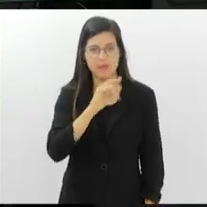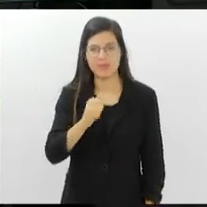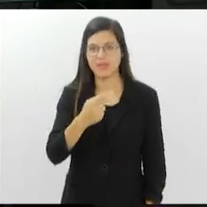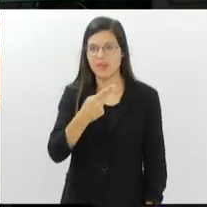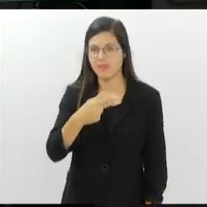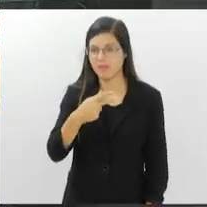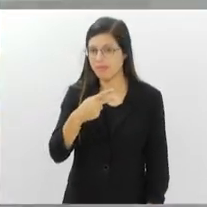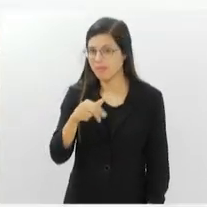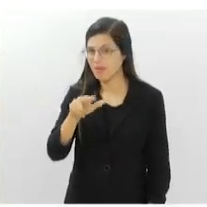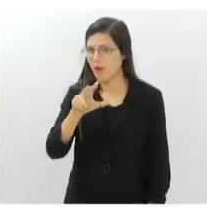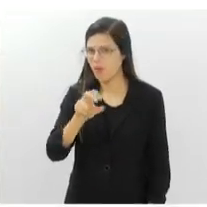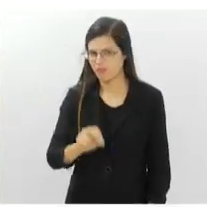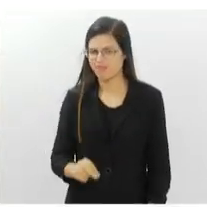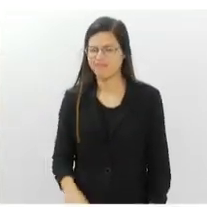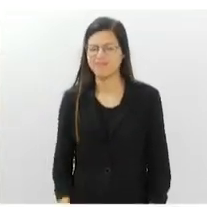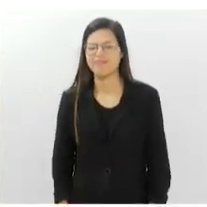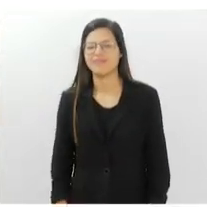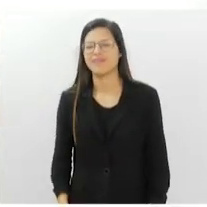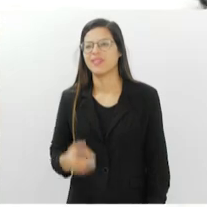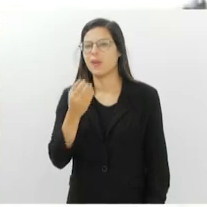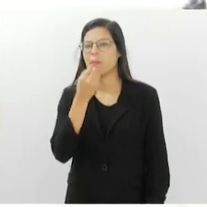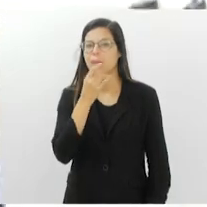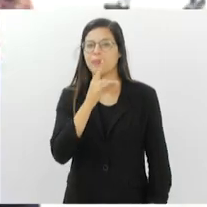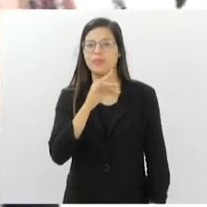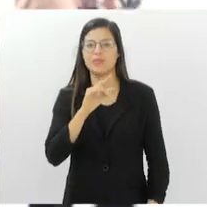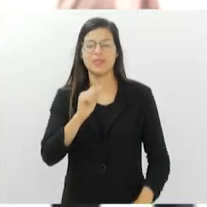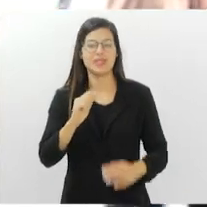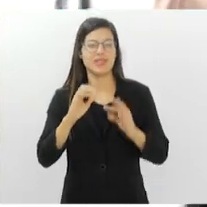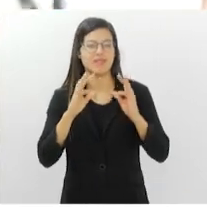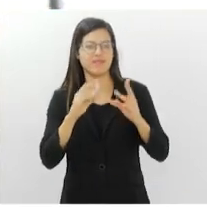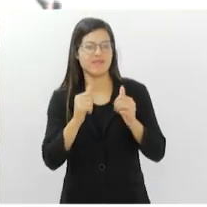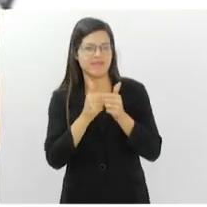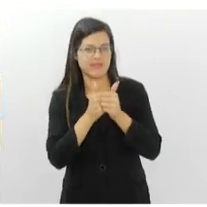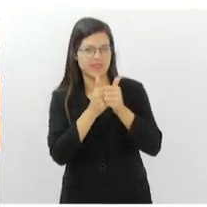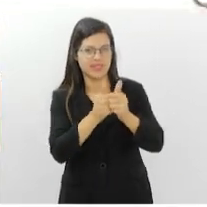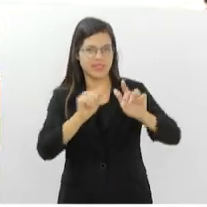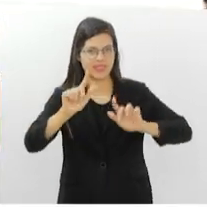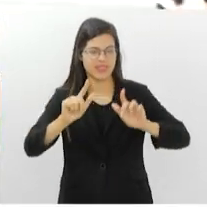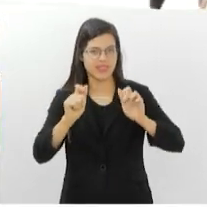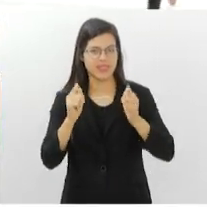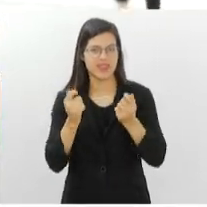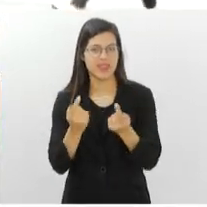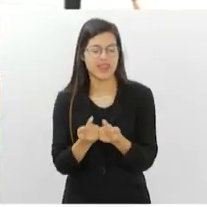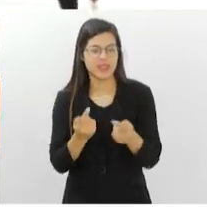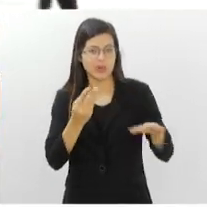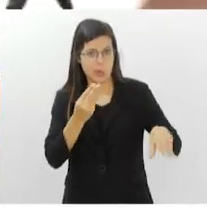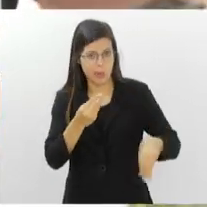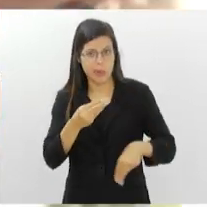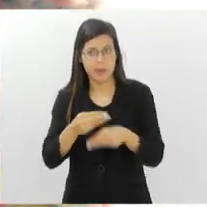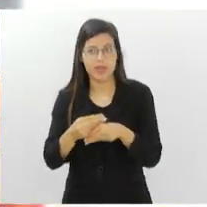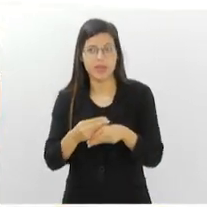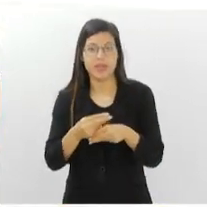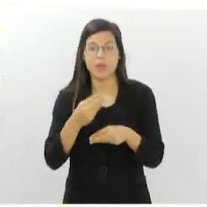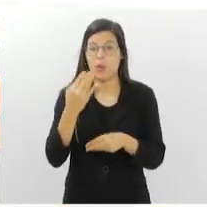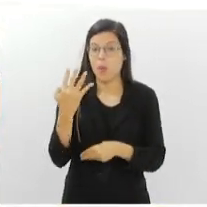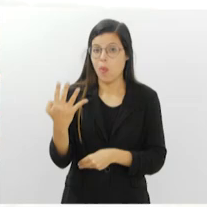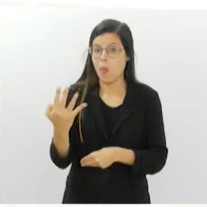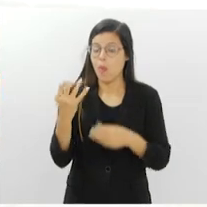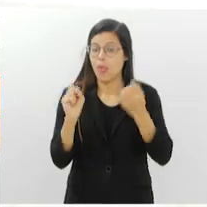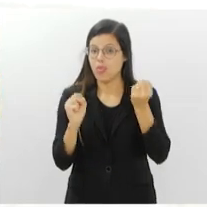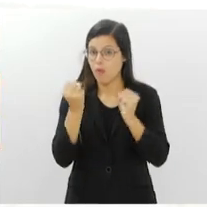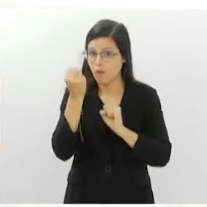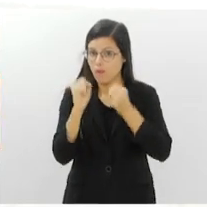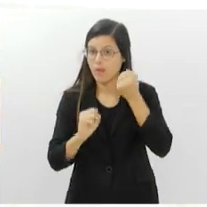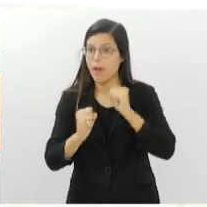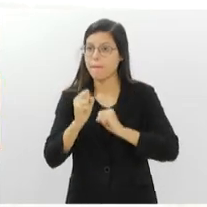Bom dia, Vicente. Bom dia a todos que acompanham a TV Alerja. Complementando um pouquinho essas informações que você trouxe inicialmente, Vicente, são quatro fábricas empregando